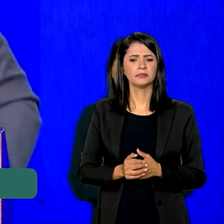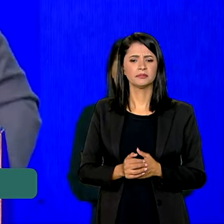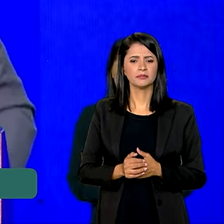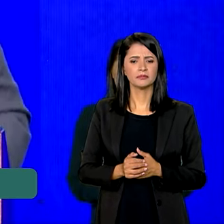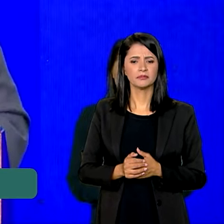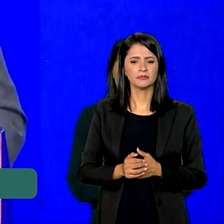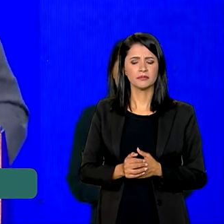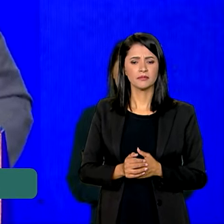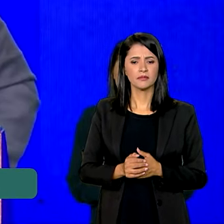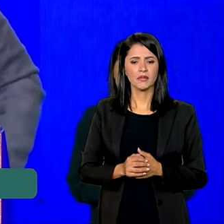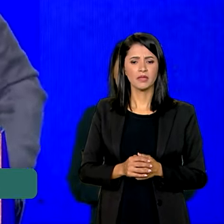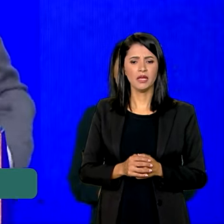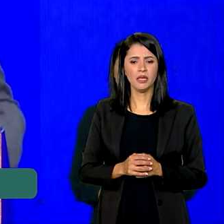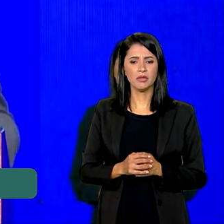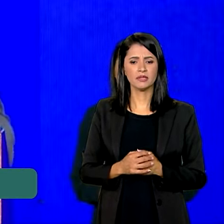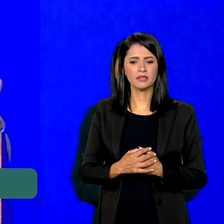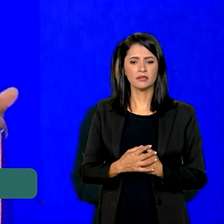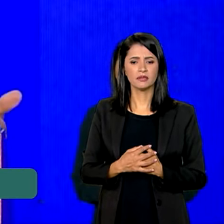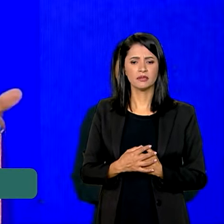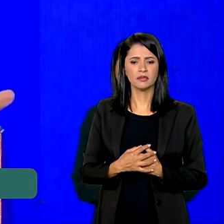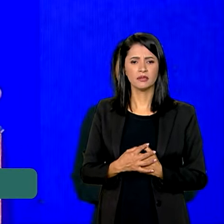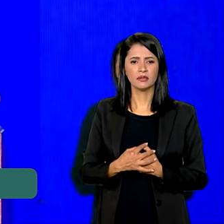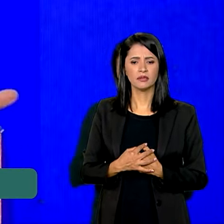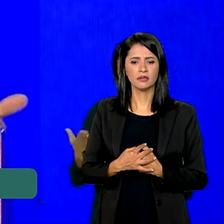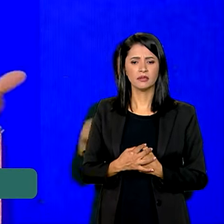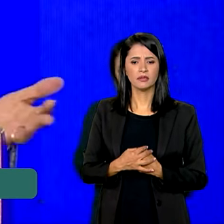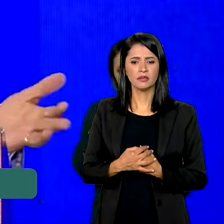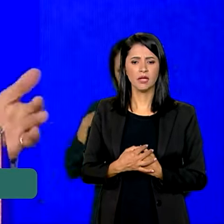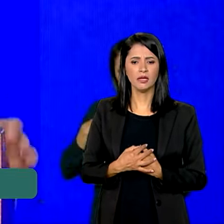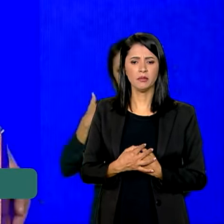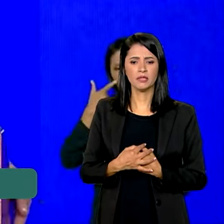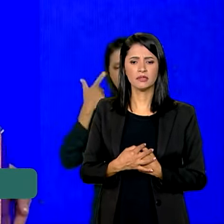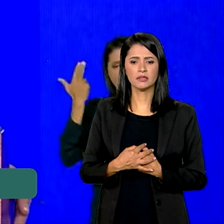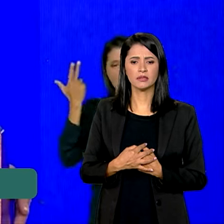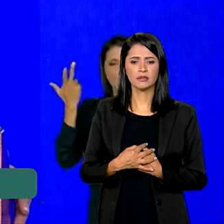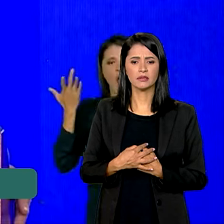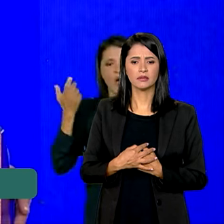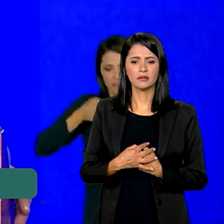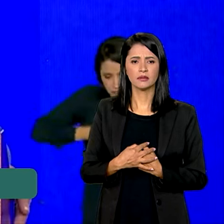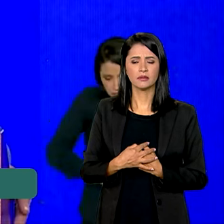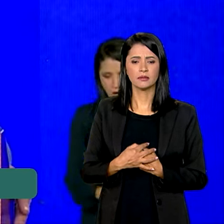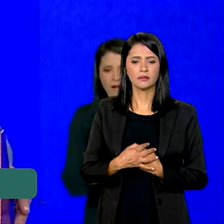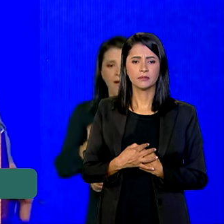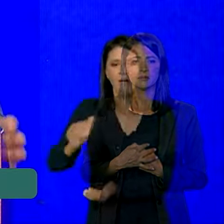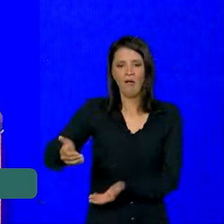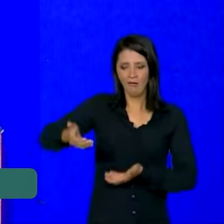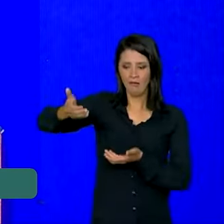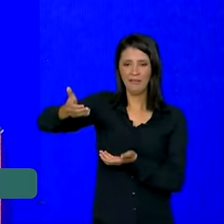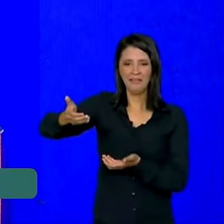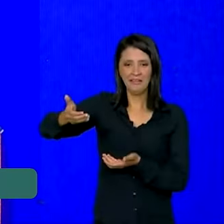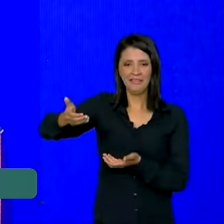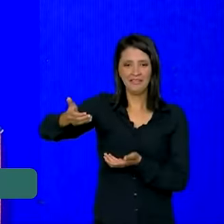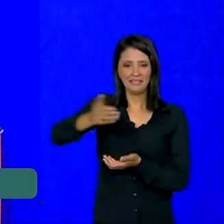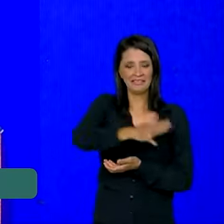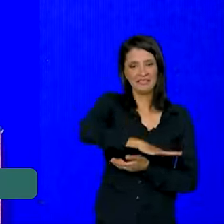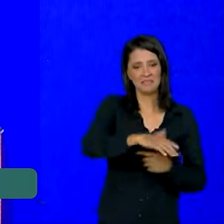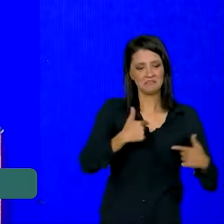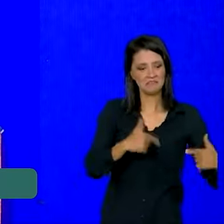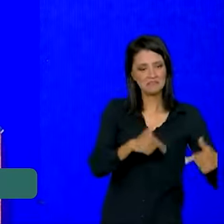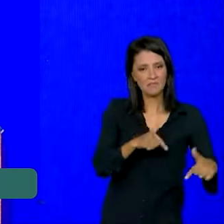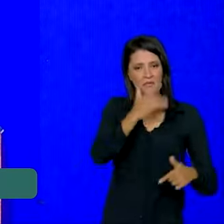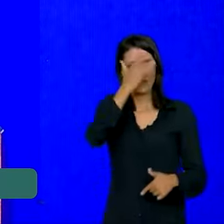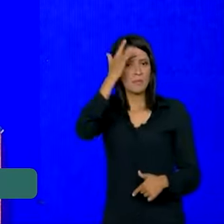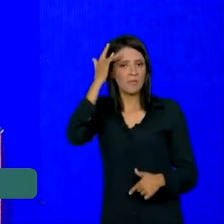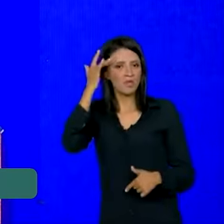Ou seja, foi parido uma criança nova no mundo do trabalho, em que as